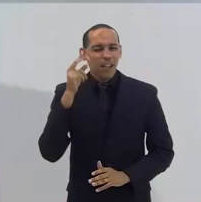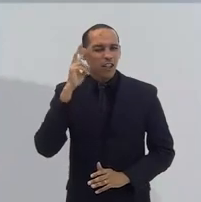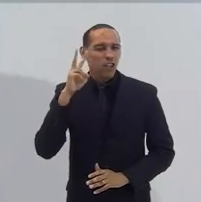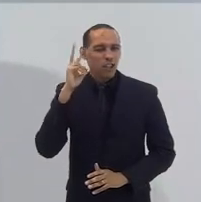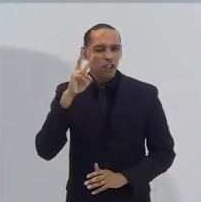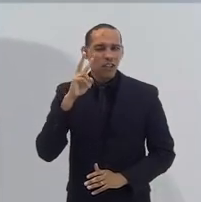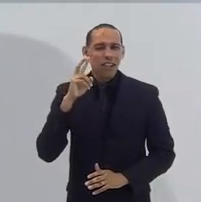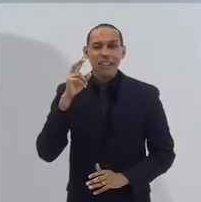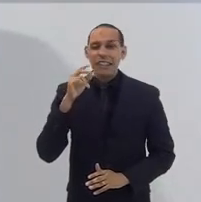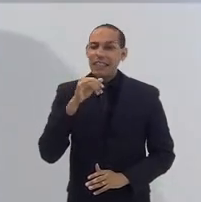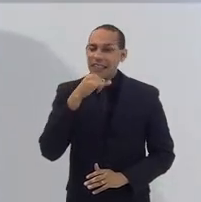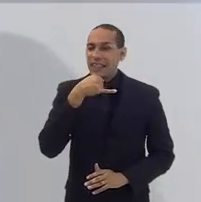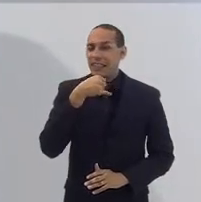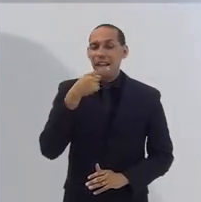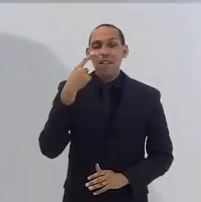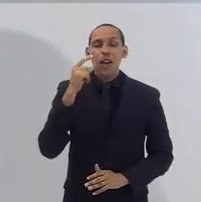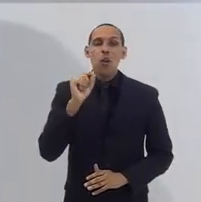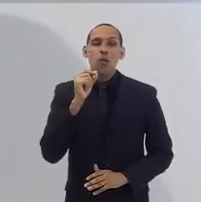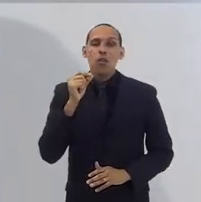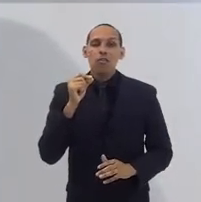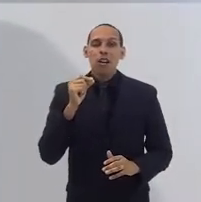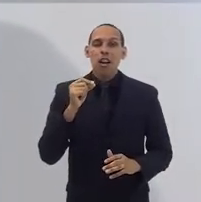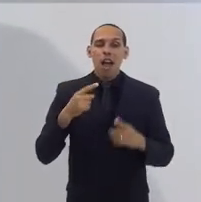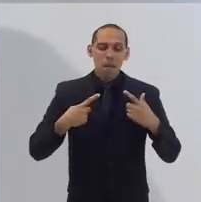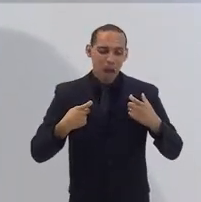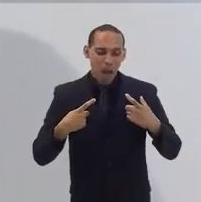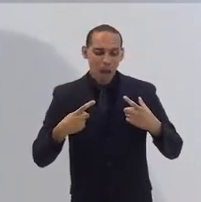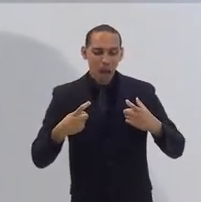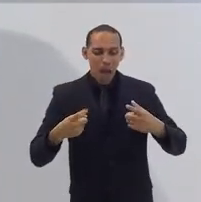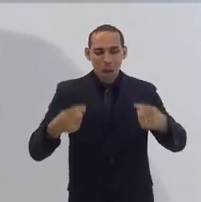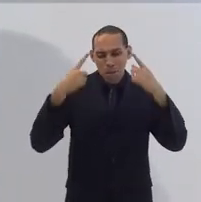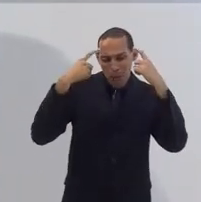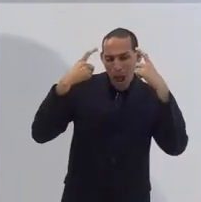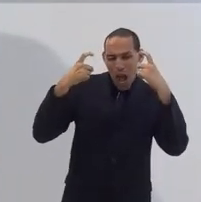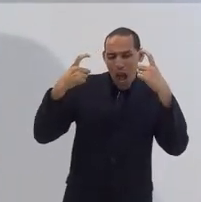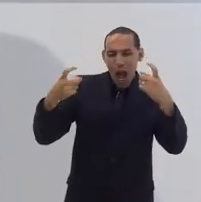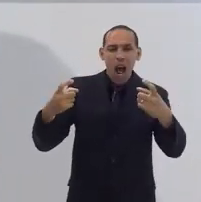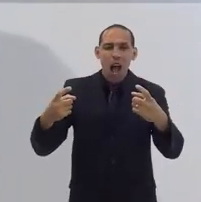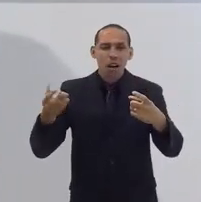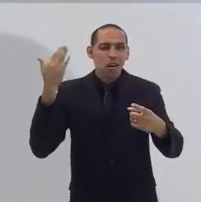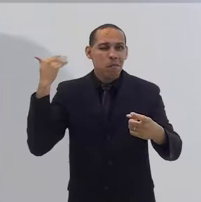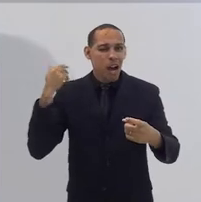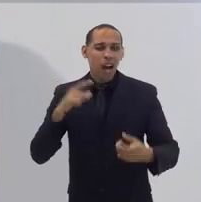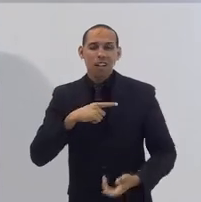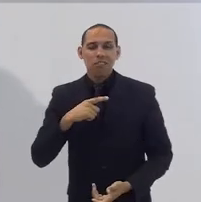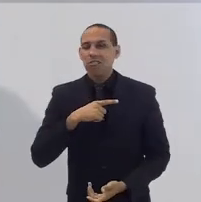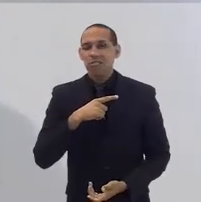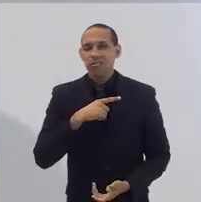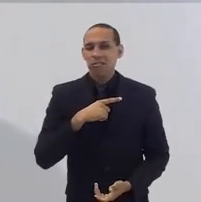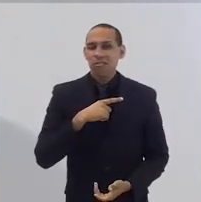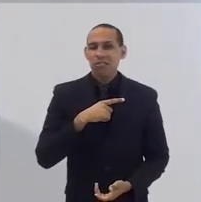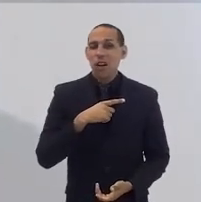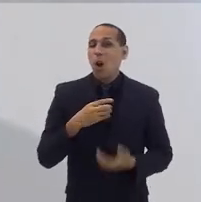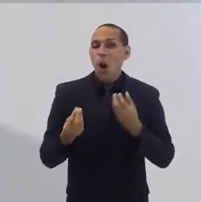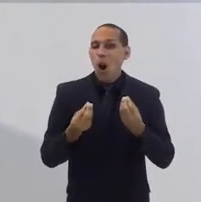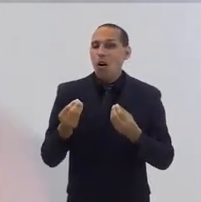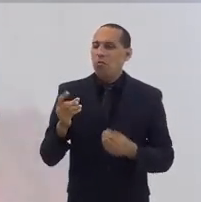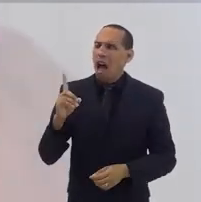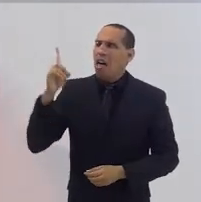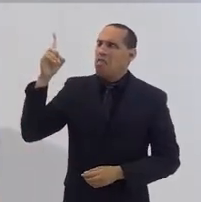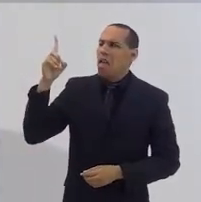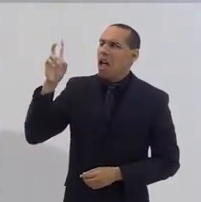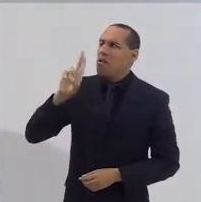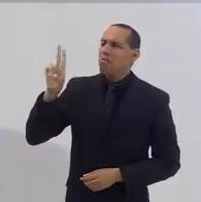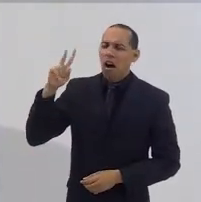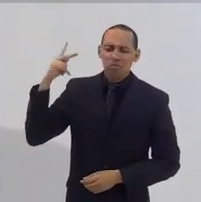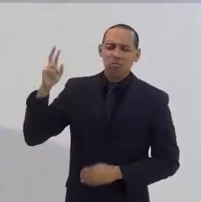história, é muito triste perceber quanta guerra, quanta violência já se foi feita em nome